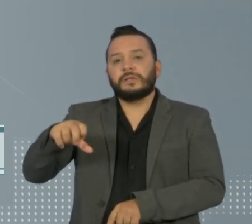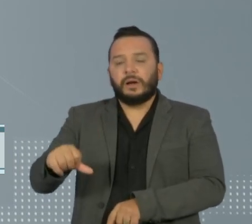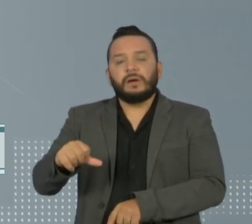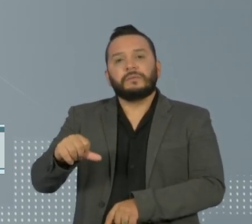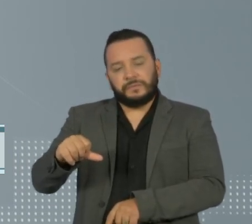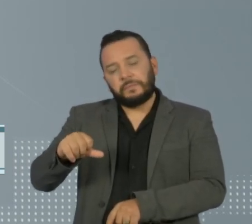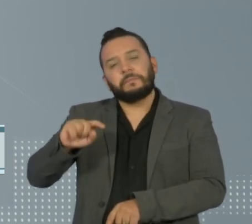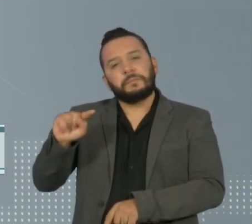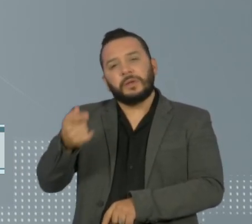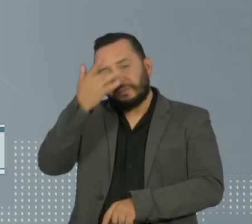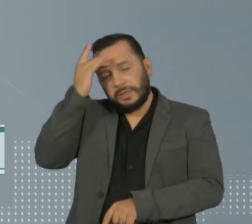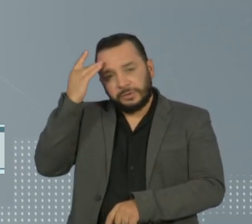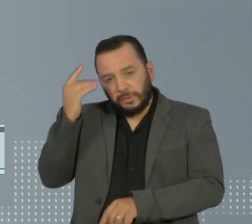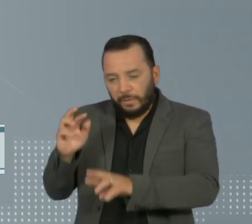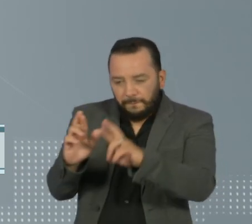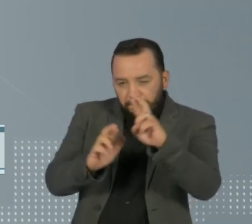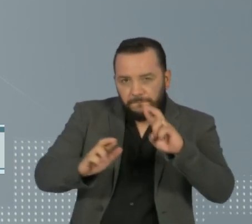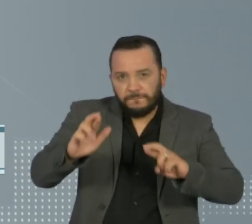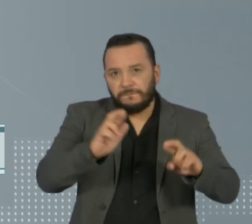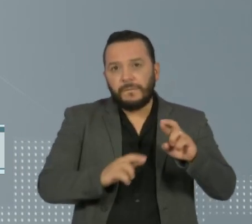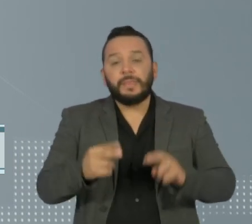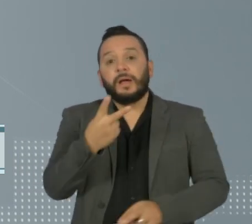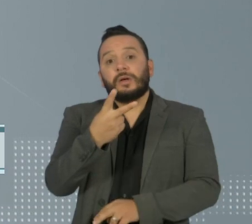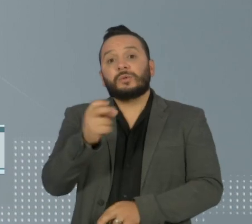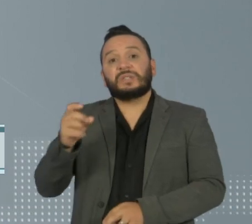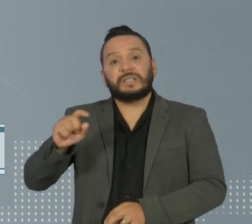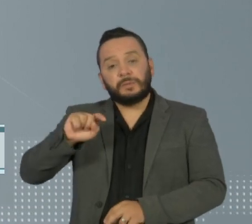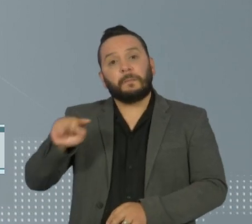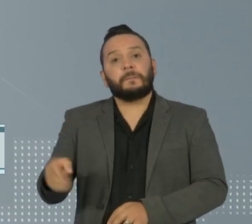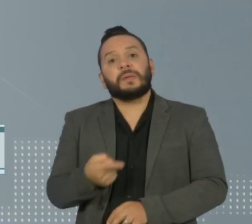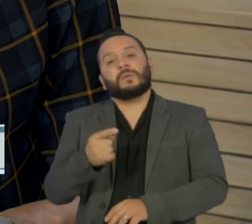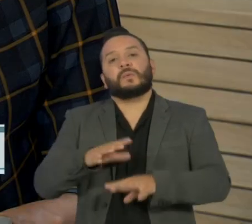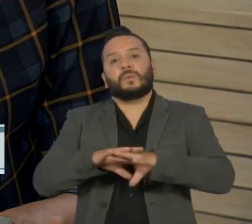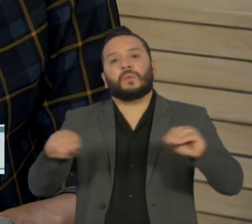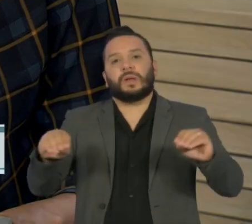acompanhamento e mais de 200 mil considerados recuperados.